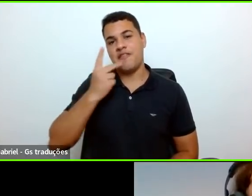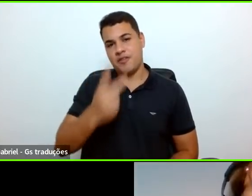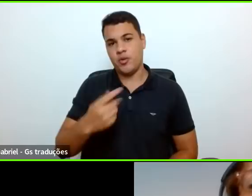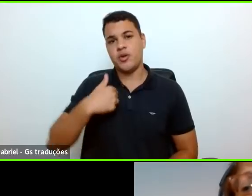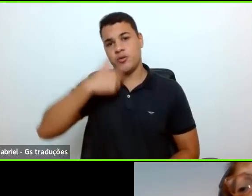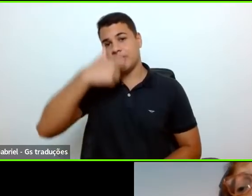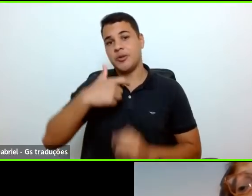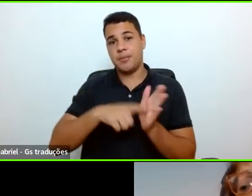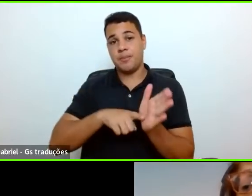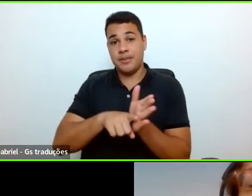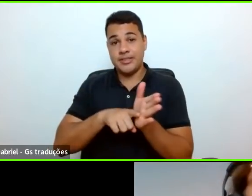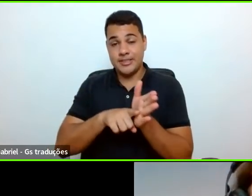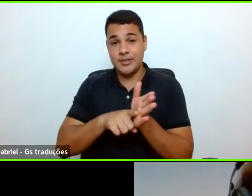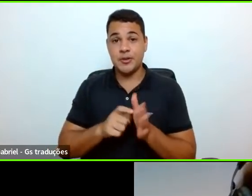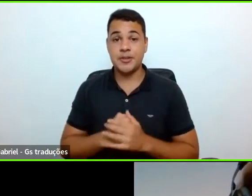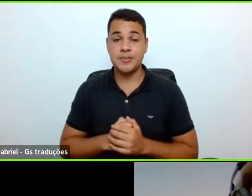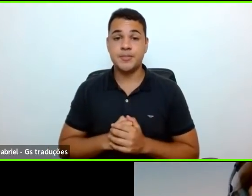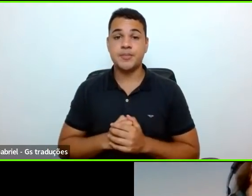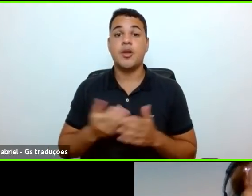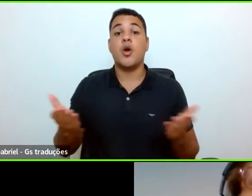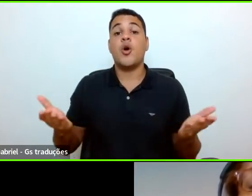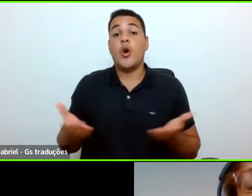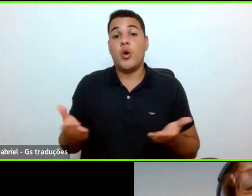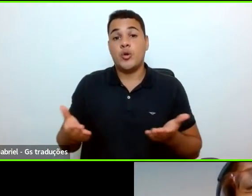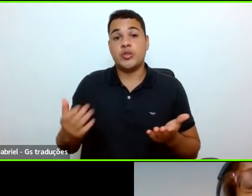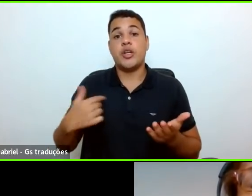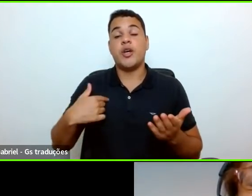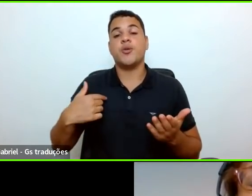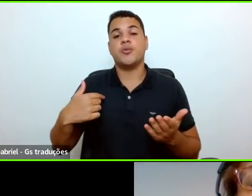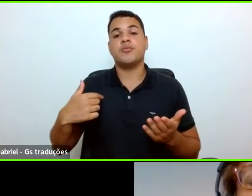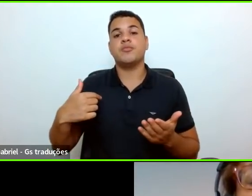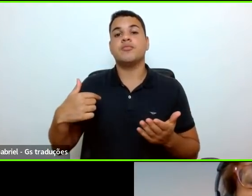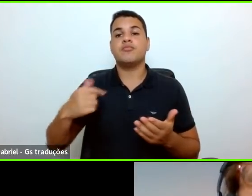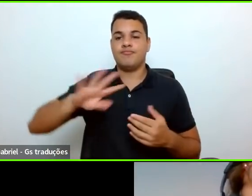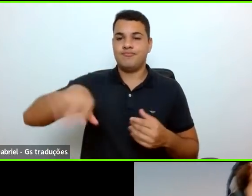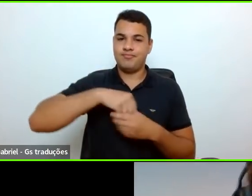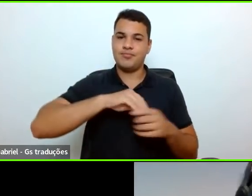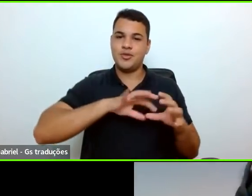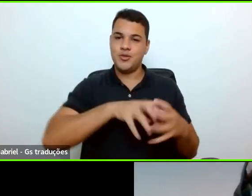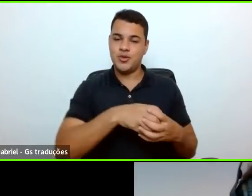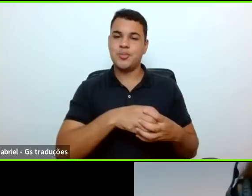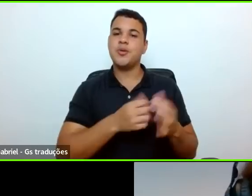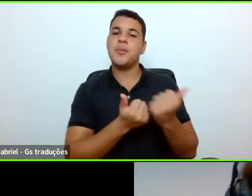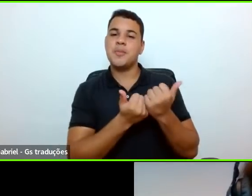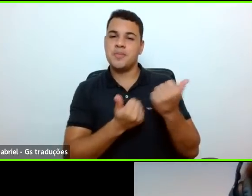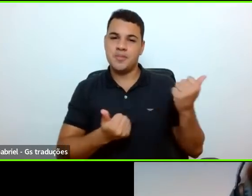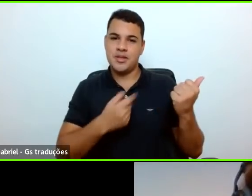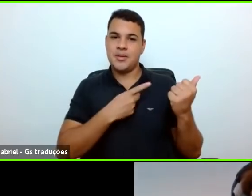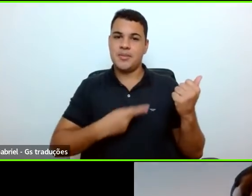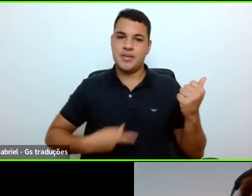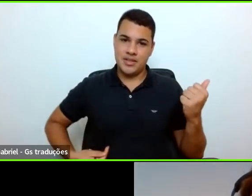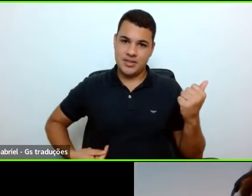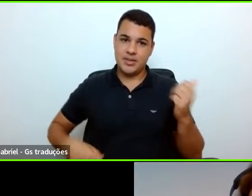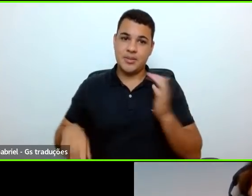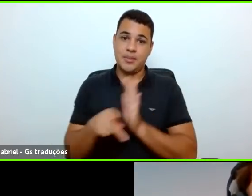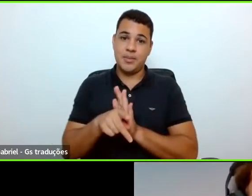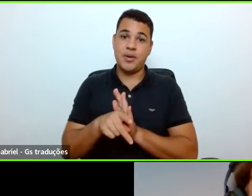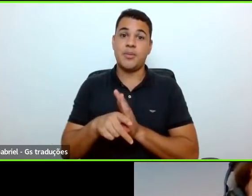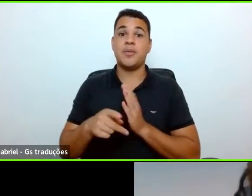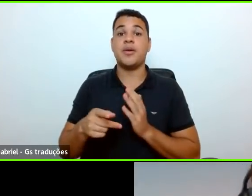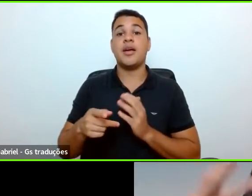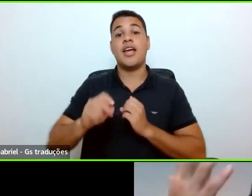hoje estou na vice-presidência de pesquisa, ou na vice-presidência de